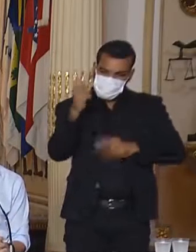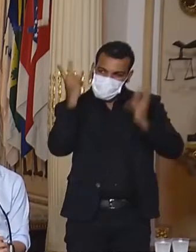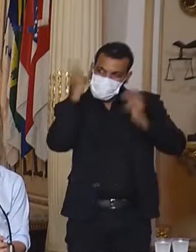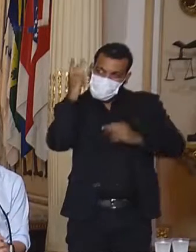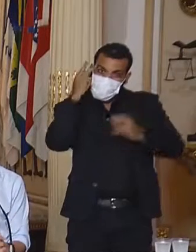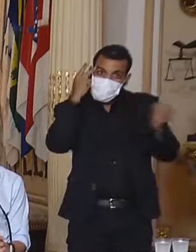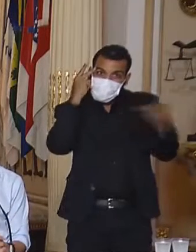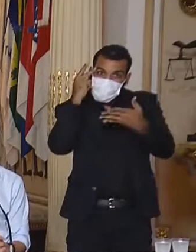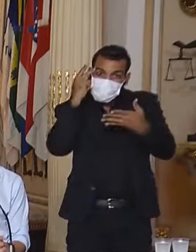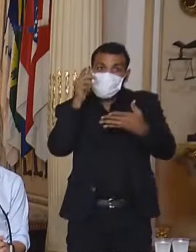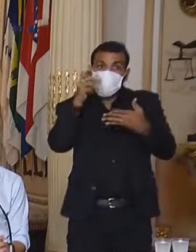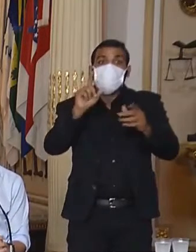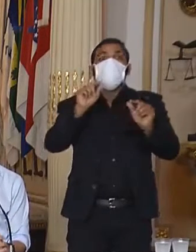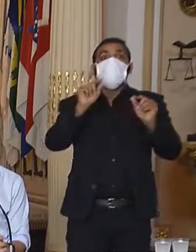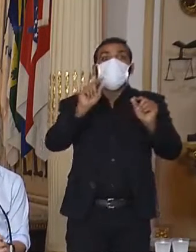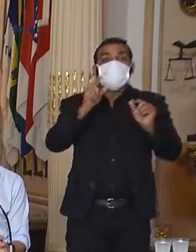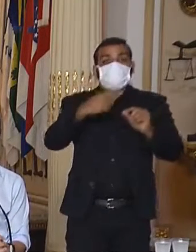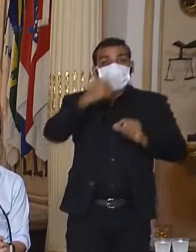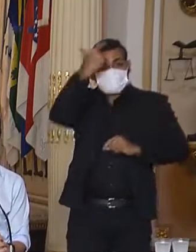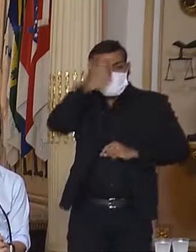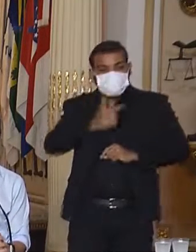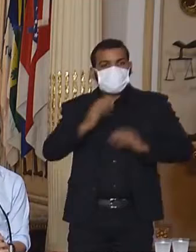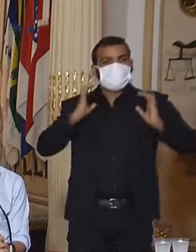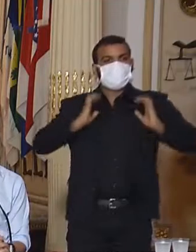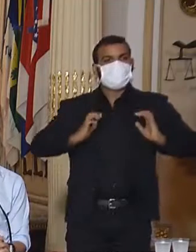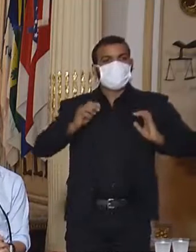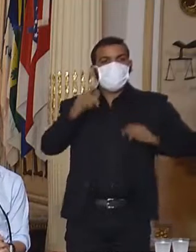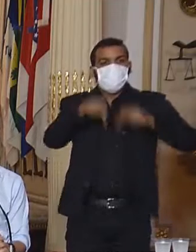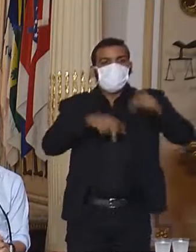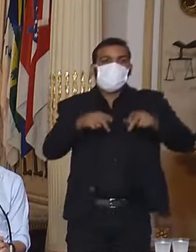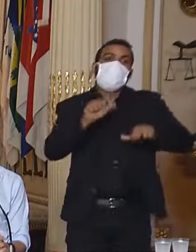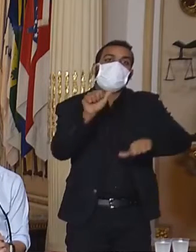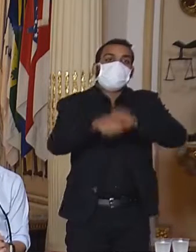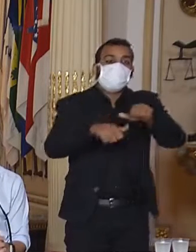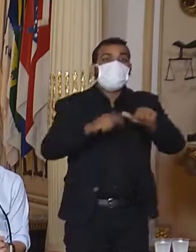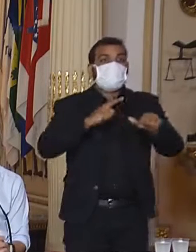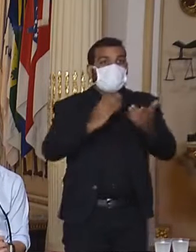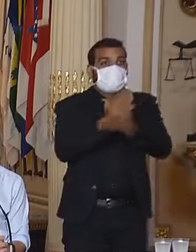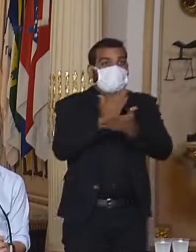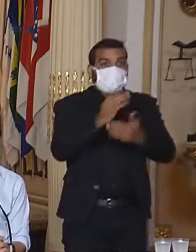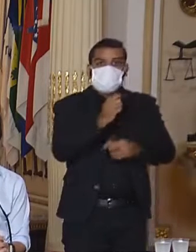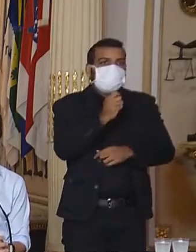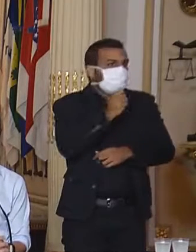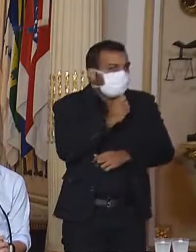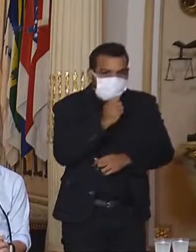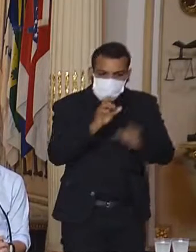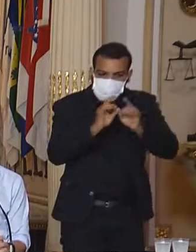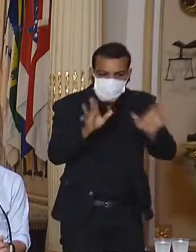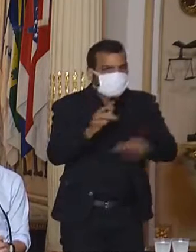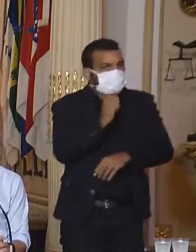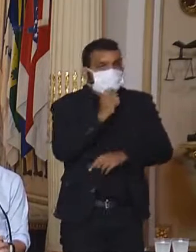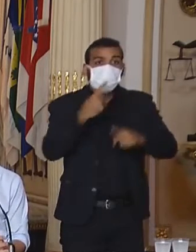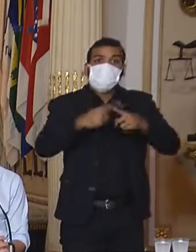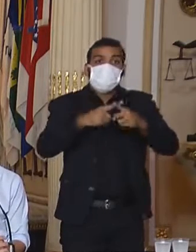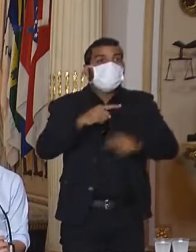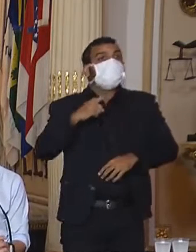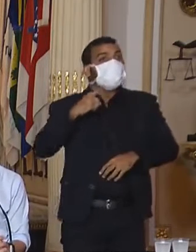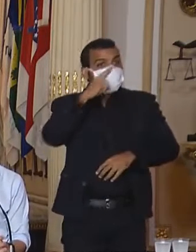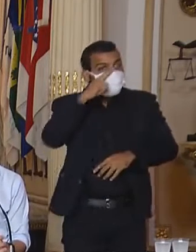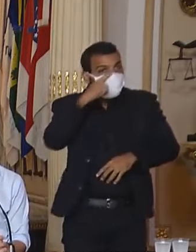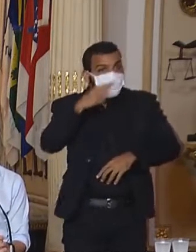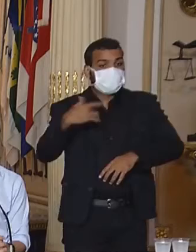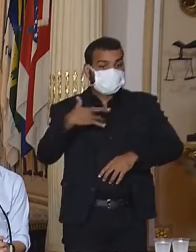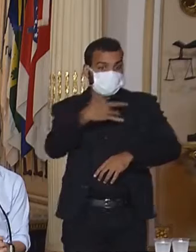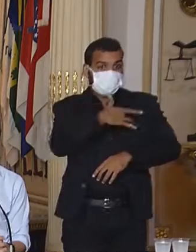mudar o hábito da população. Tem coisas que a gente não tem condições ainda de fazer, de permitir, por causa do risco à saúde.